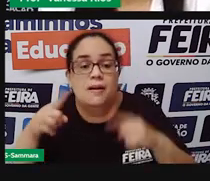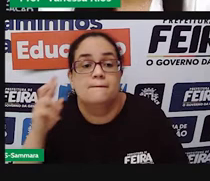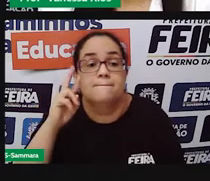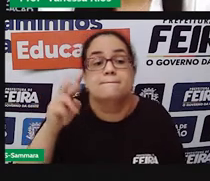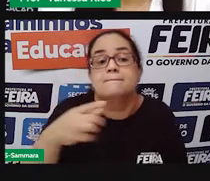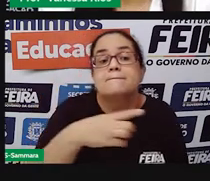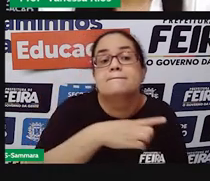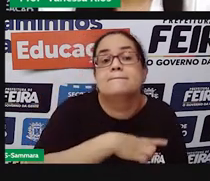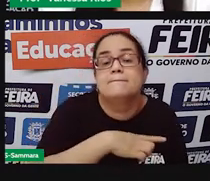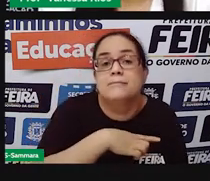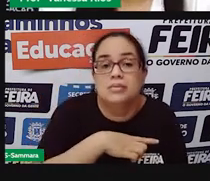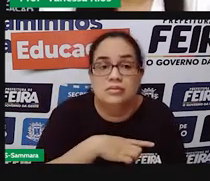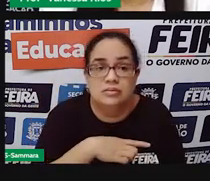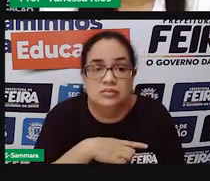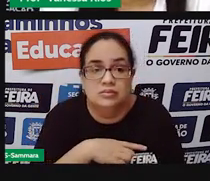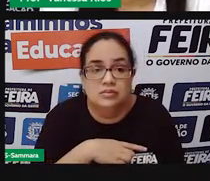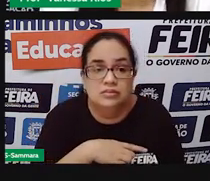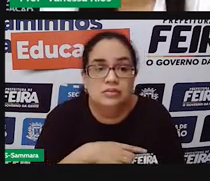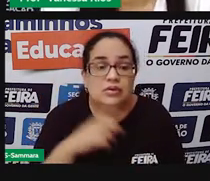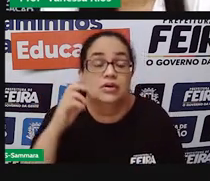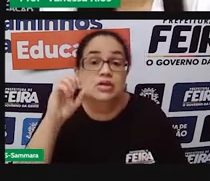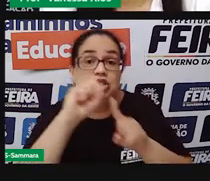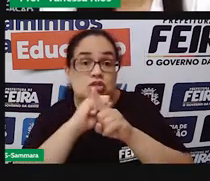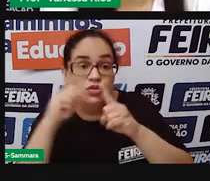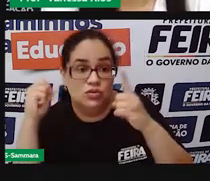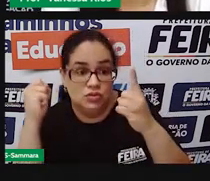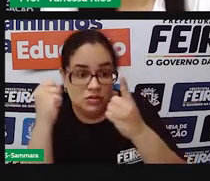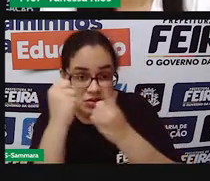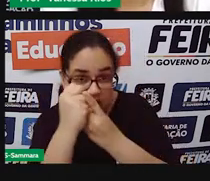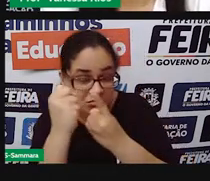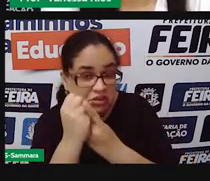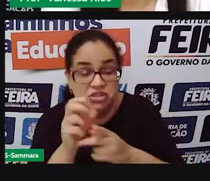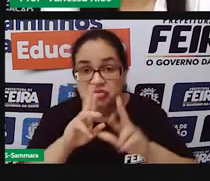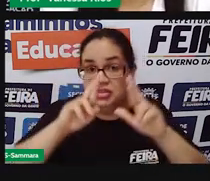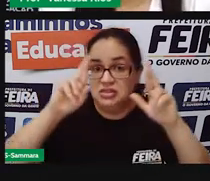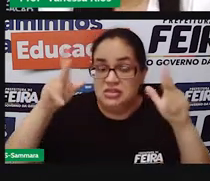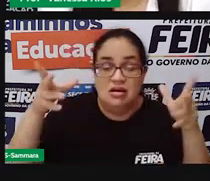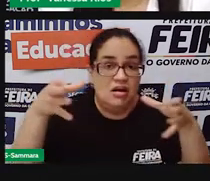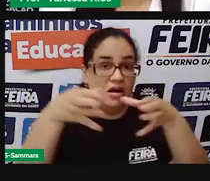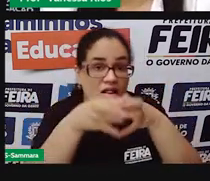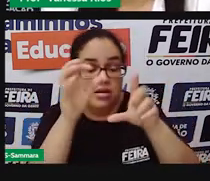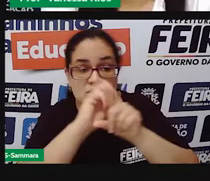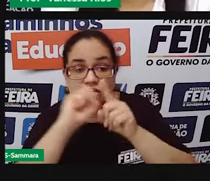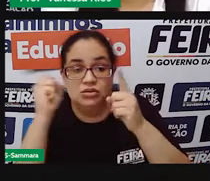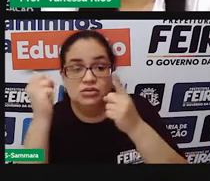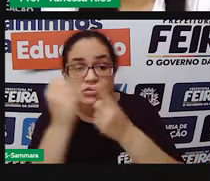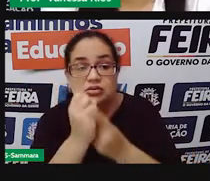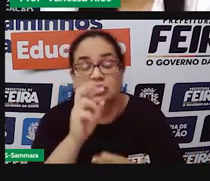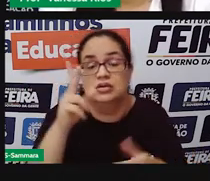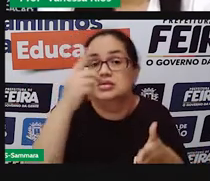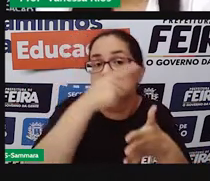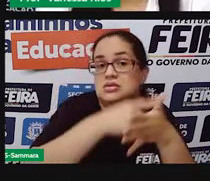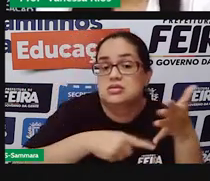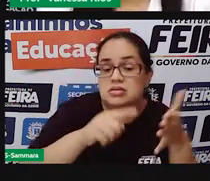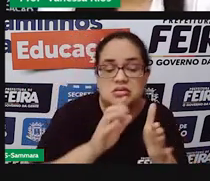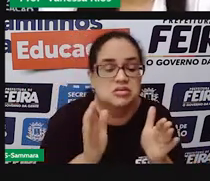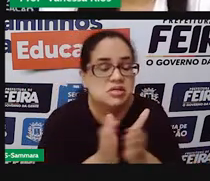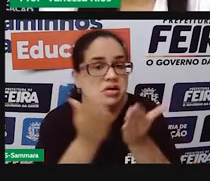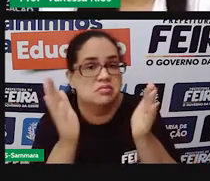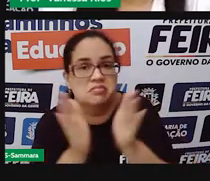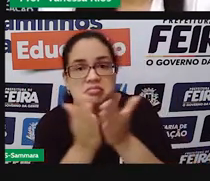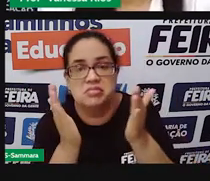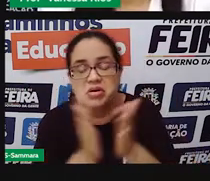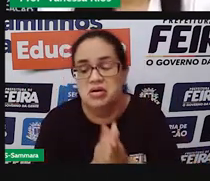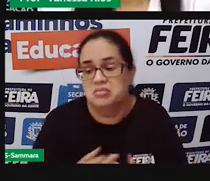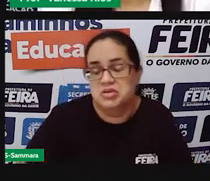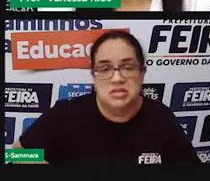mais a distinção entre classe social e também de gênero, né, se é homem, se é mulher, se é pobre, se é rico, se é